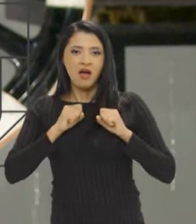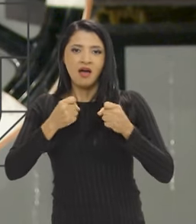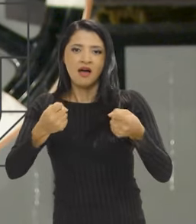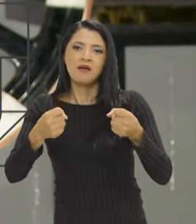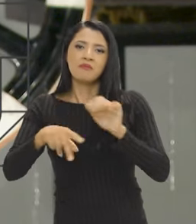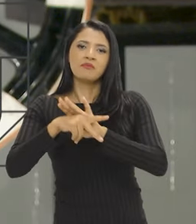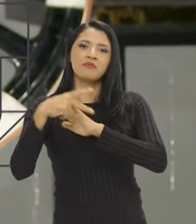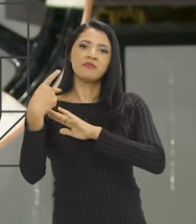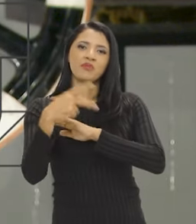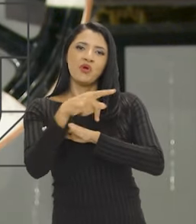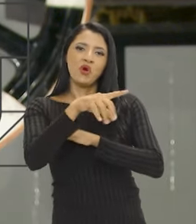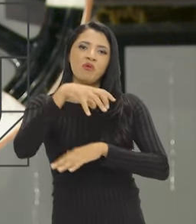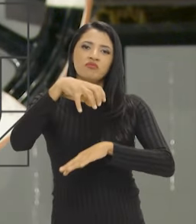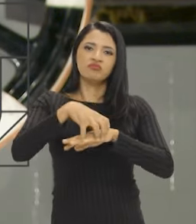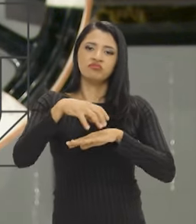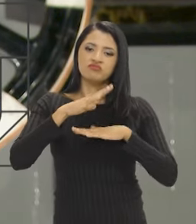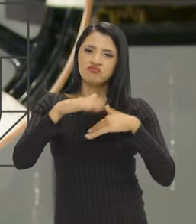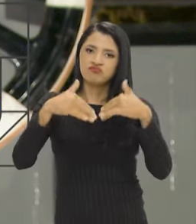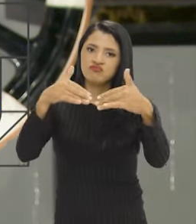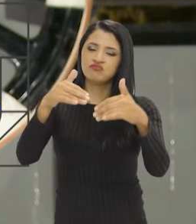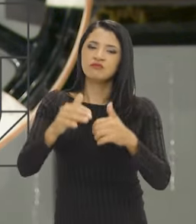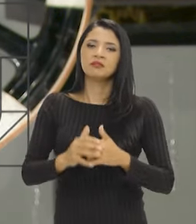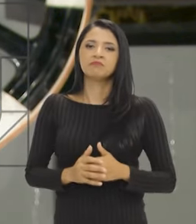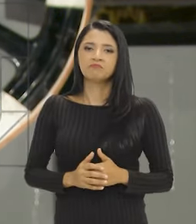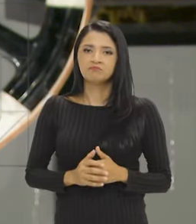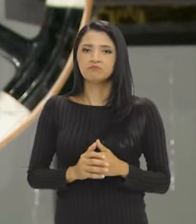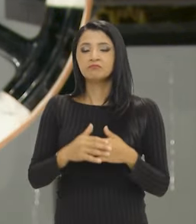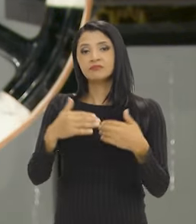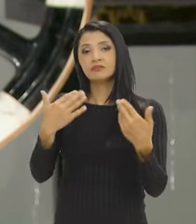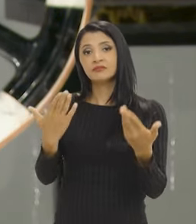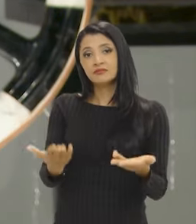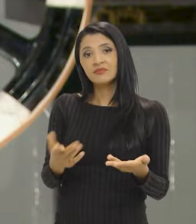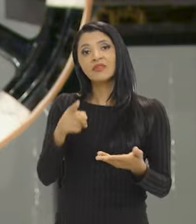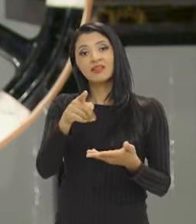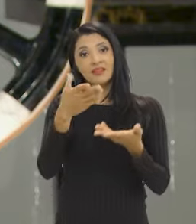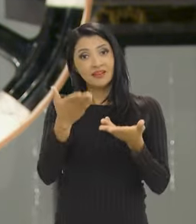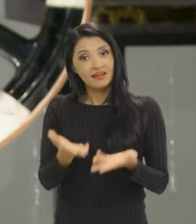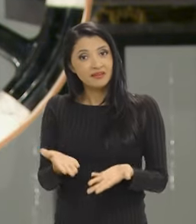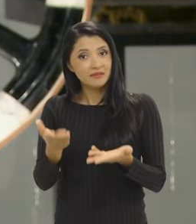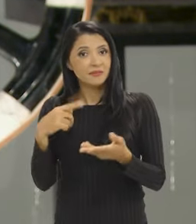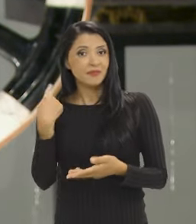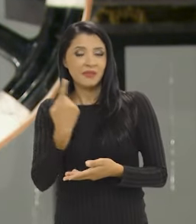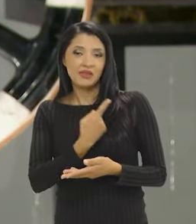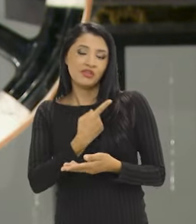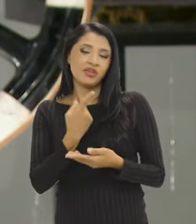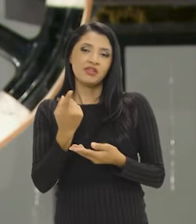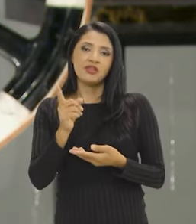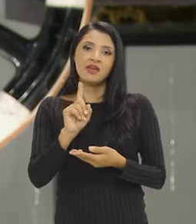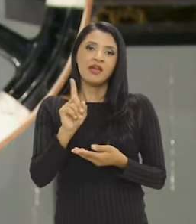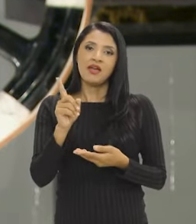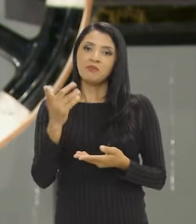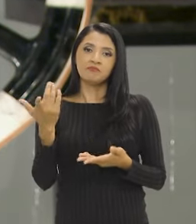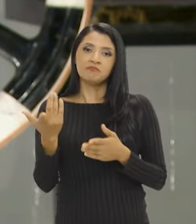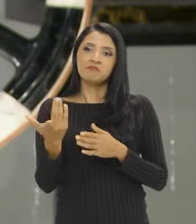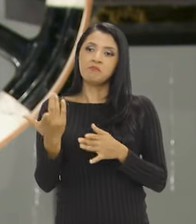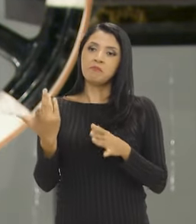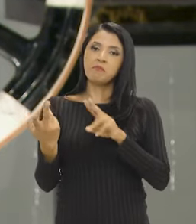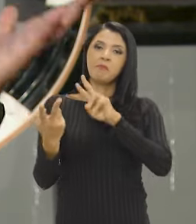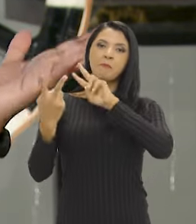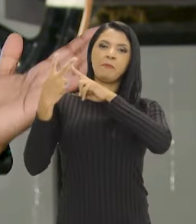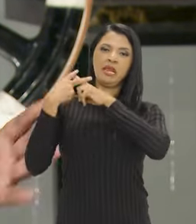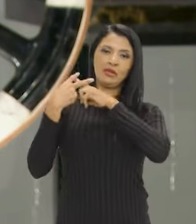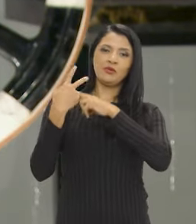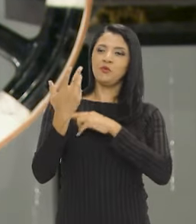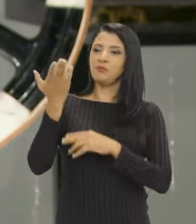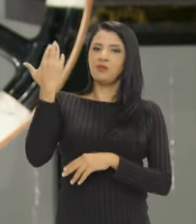próprias ações que o órgão desenvolve. Então, daí a gente não está preso ao